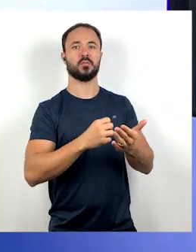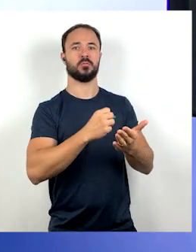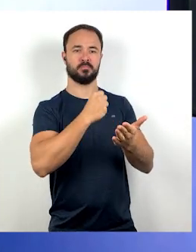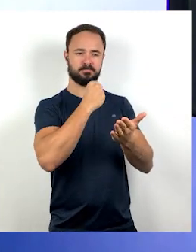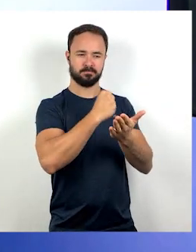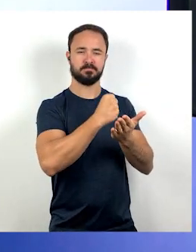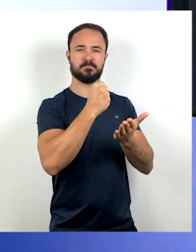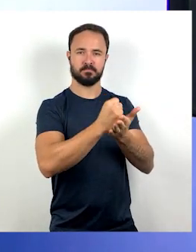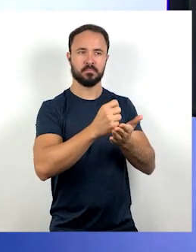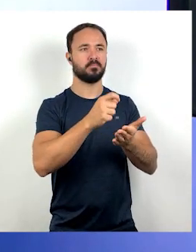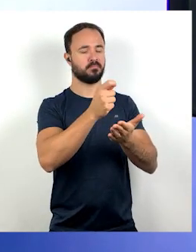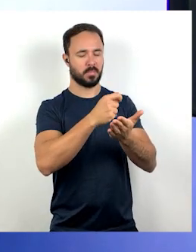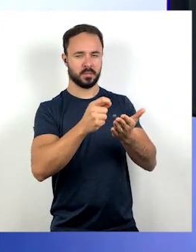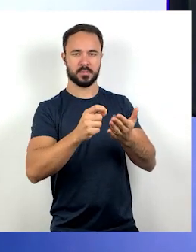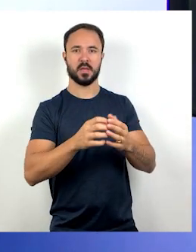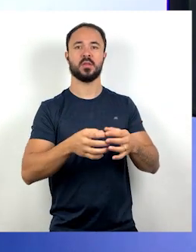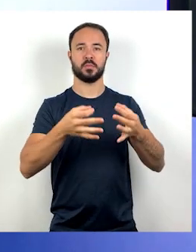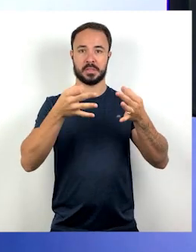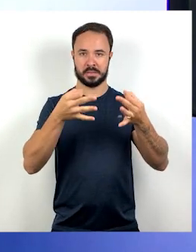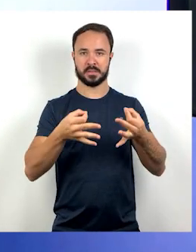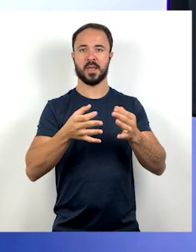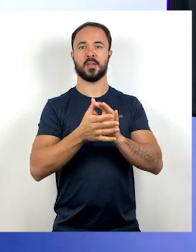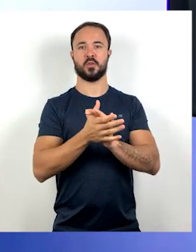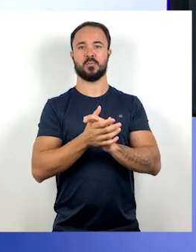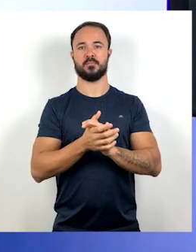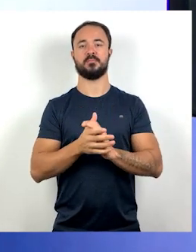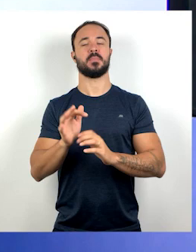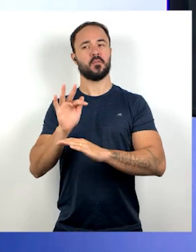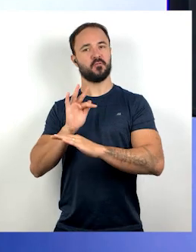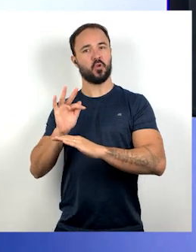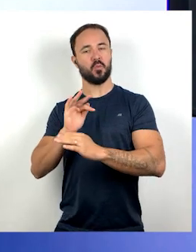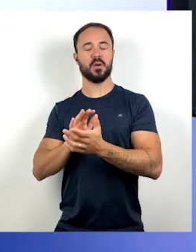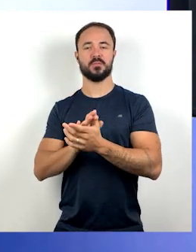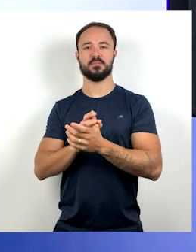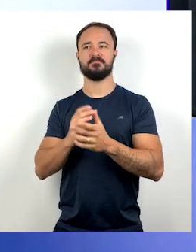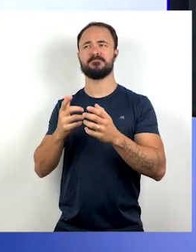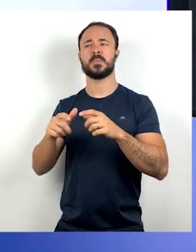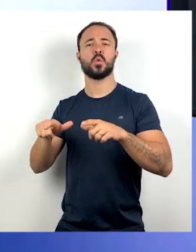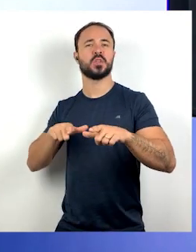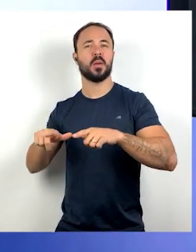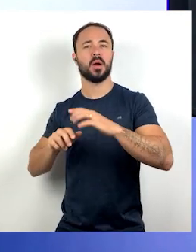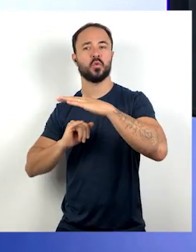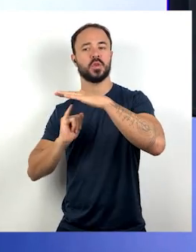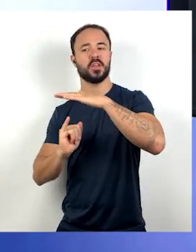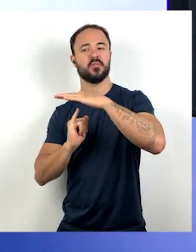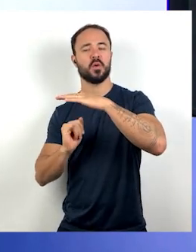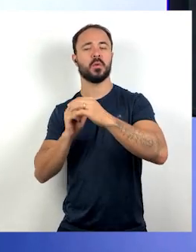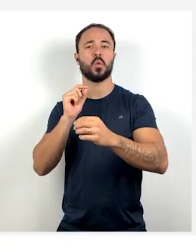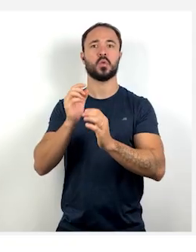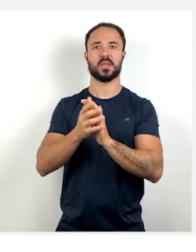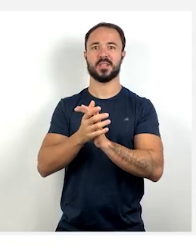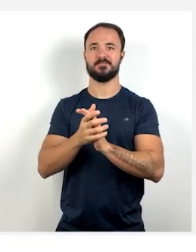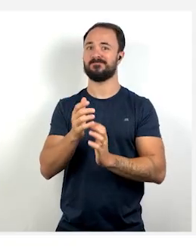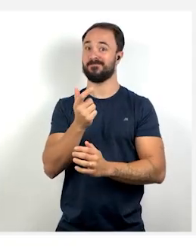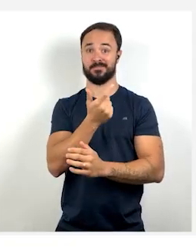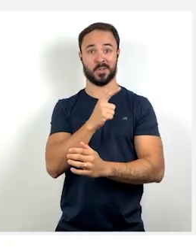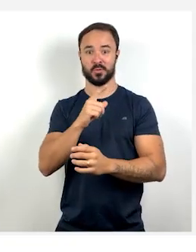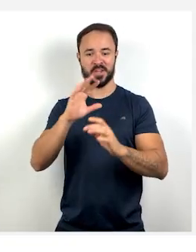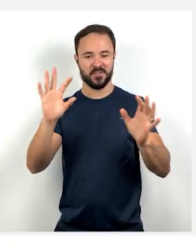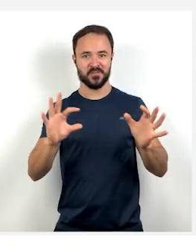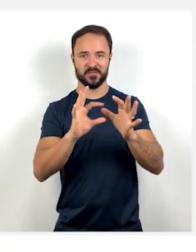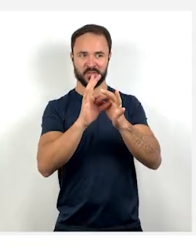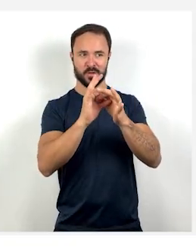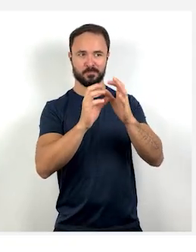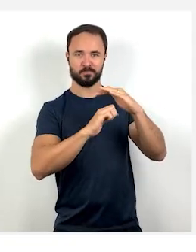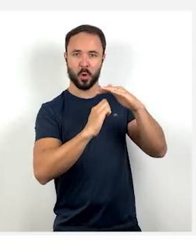trabalho, é quando existe essa formalidade. E o trabalho informal é quando não existe nenhum tipo de